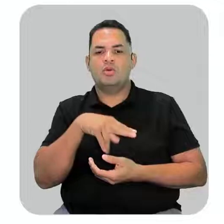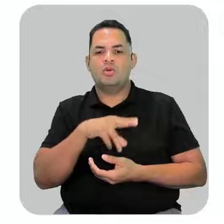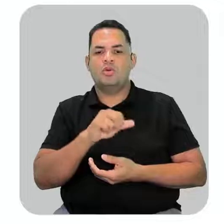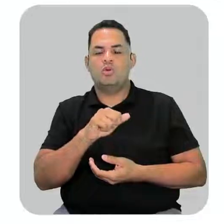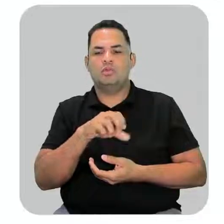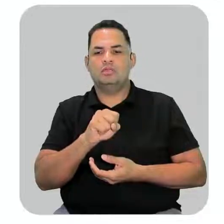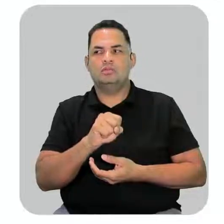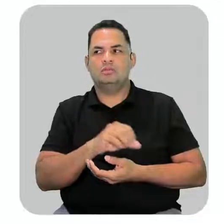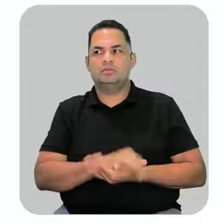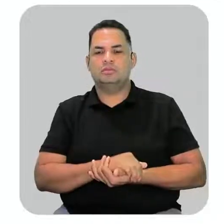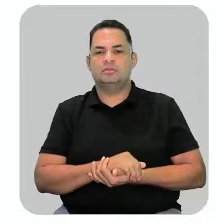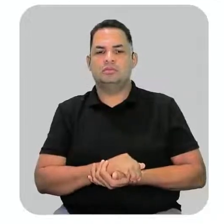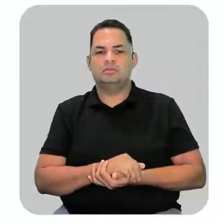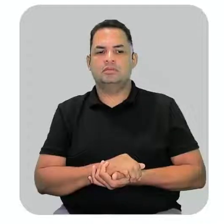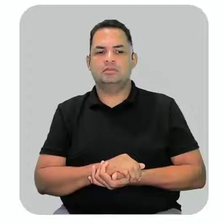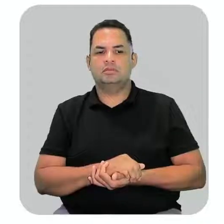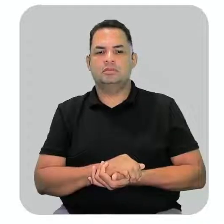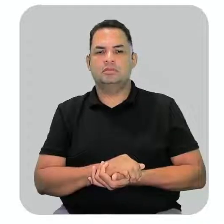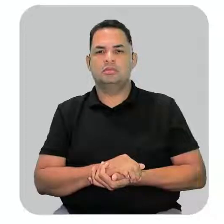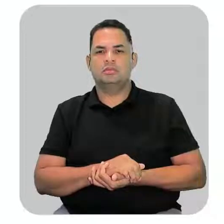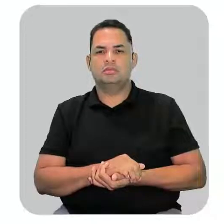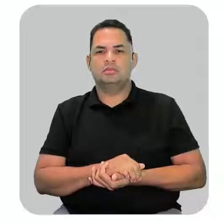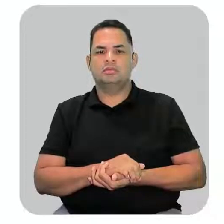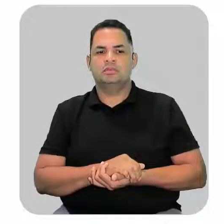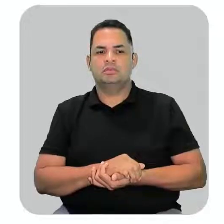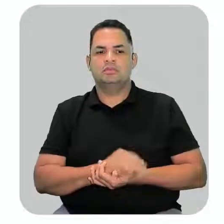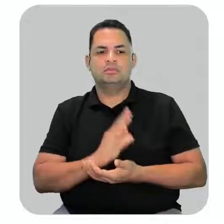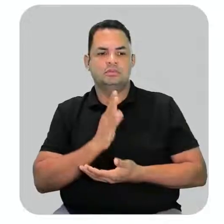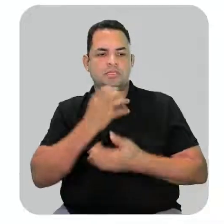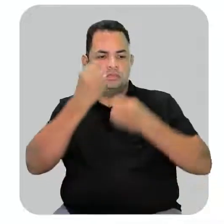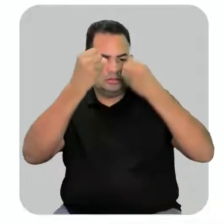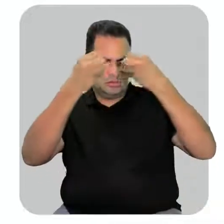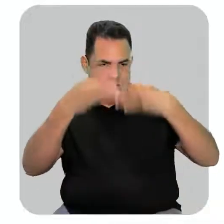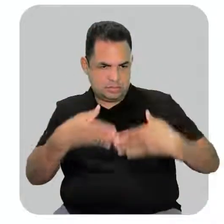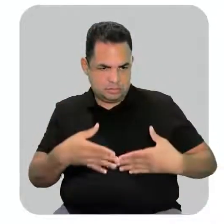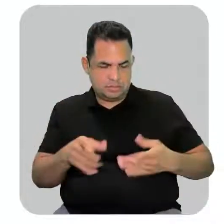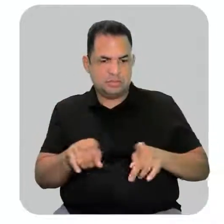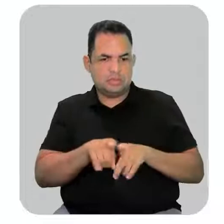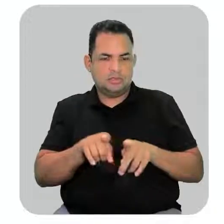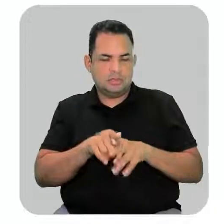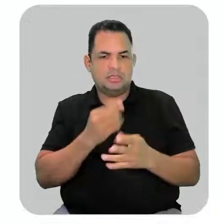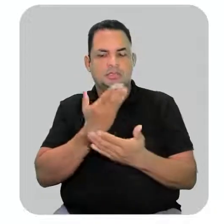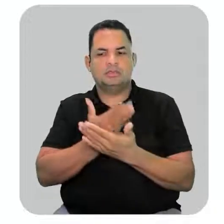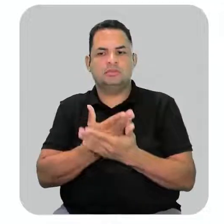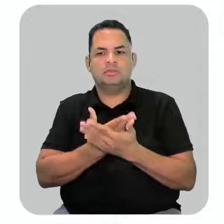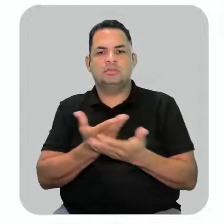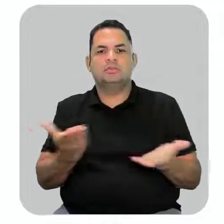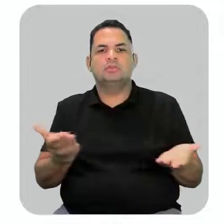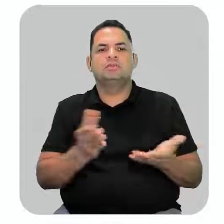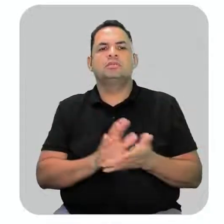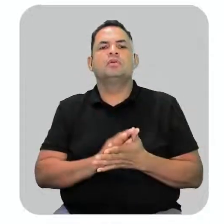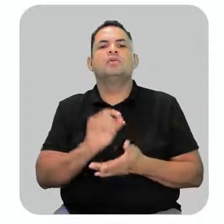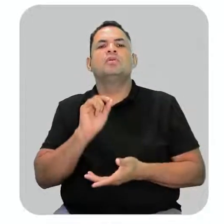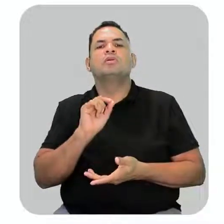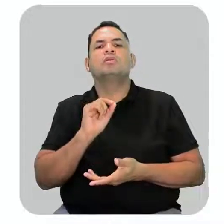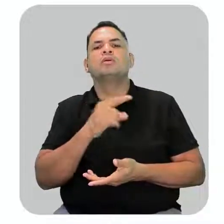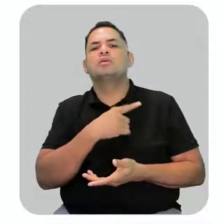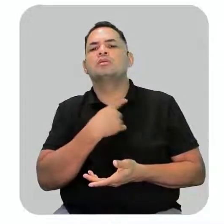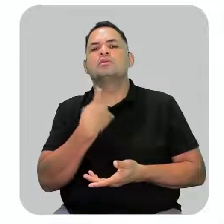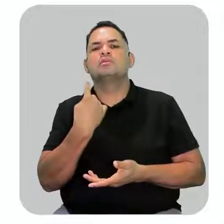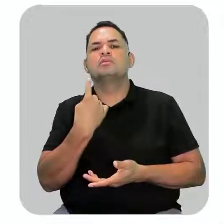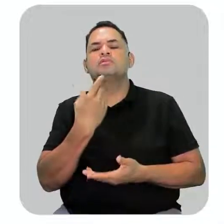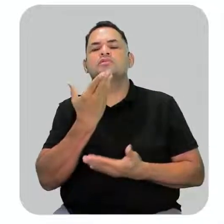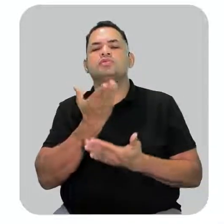cetona. E a gente já falou dela também na nossa aula. O mais que nós vimos?